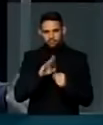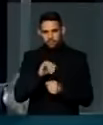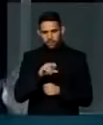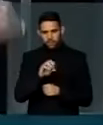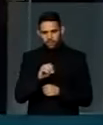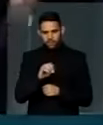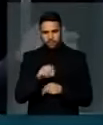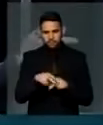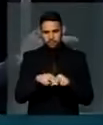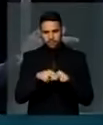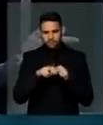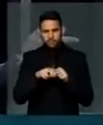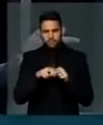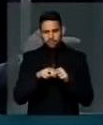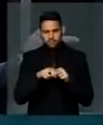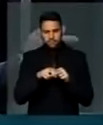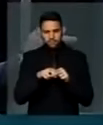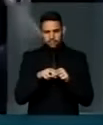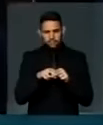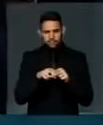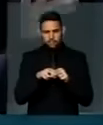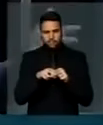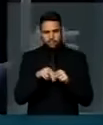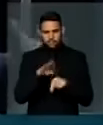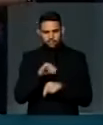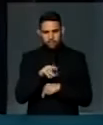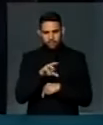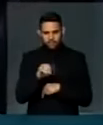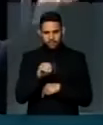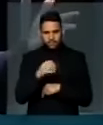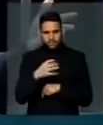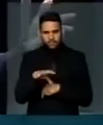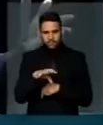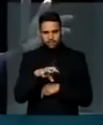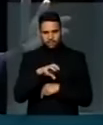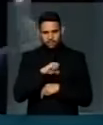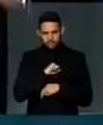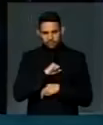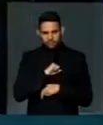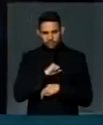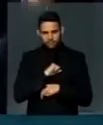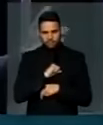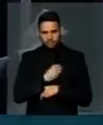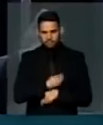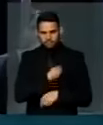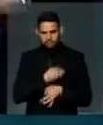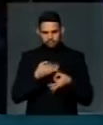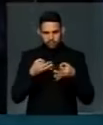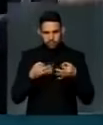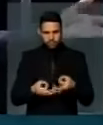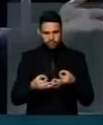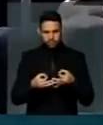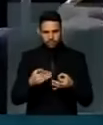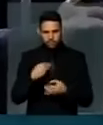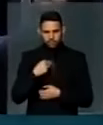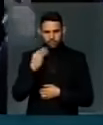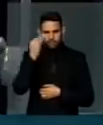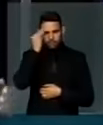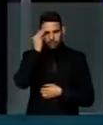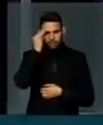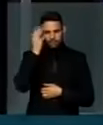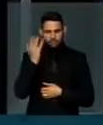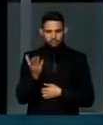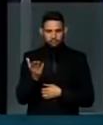pelo menos os burgueses que assumam uma postura moderna